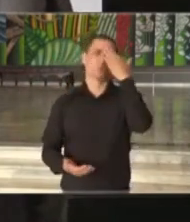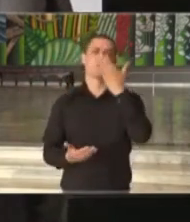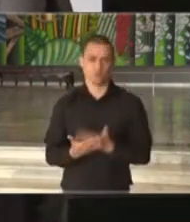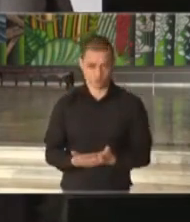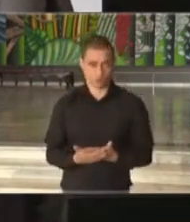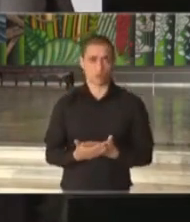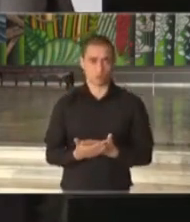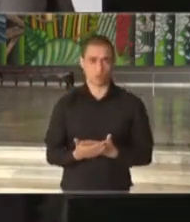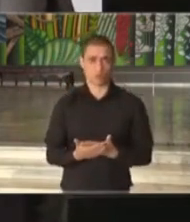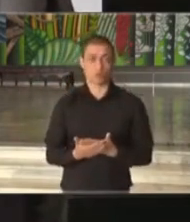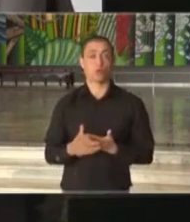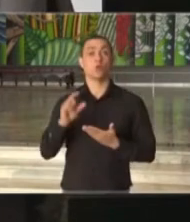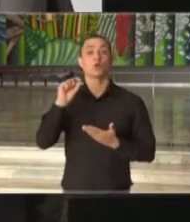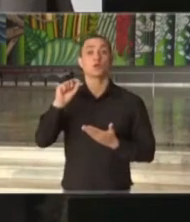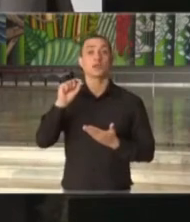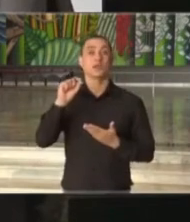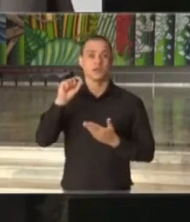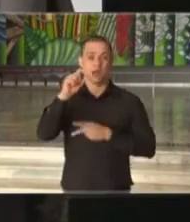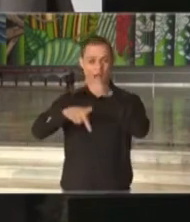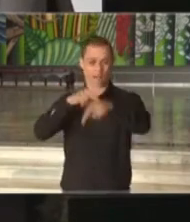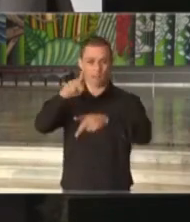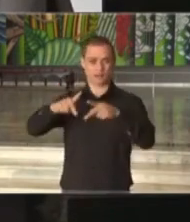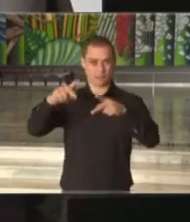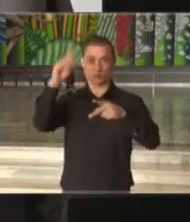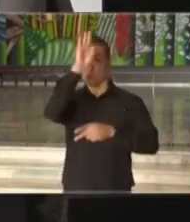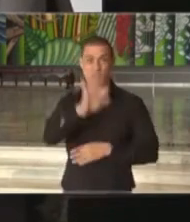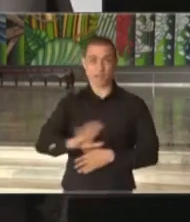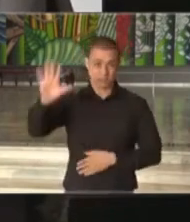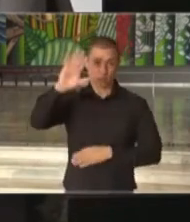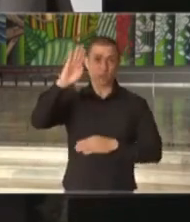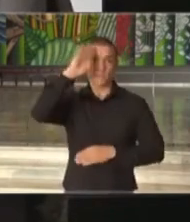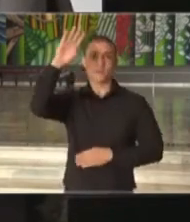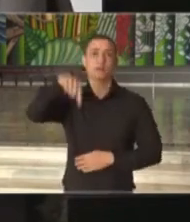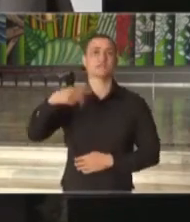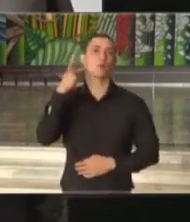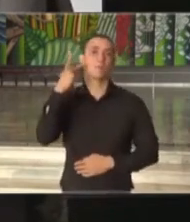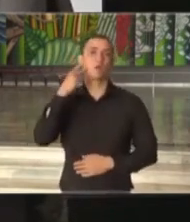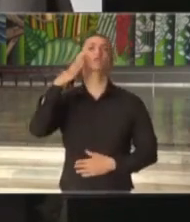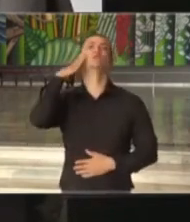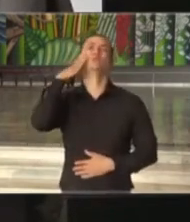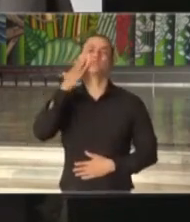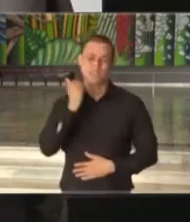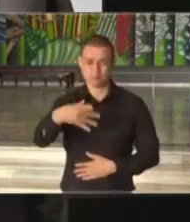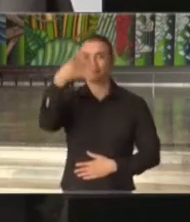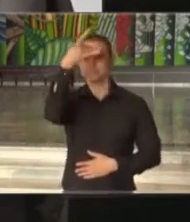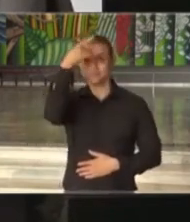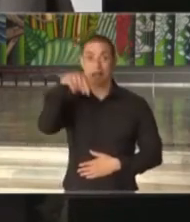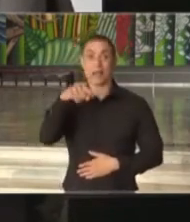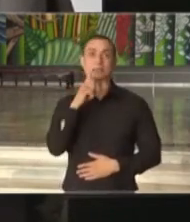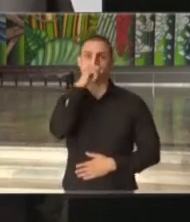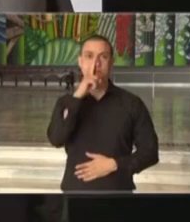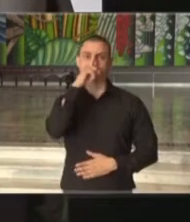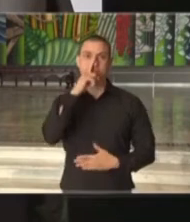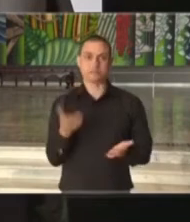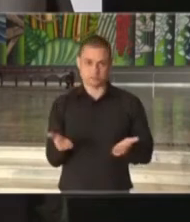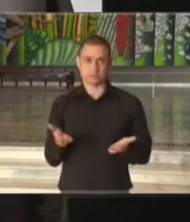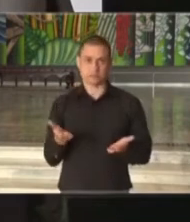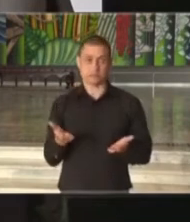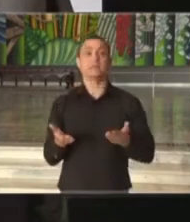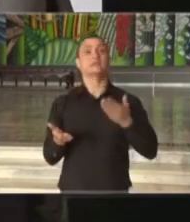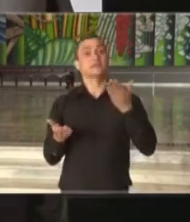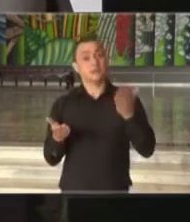que a população brasileira e, principalmente, a população aqui de São Paulo, está consciente da gravidade deste fato e de que